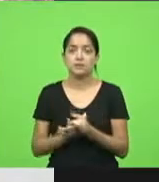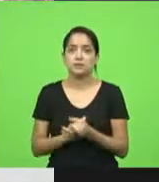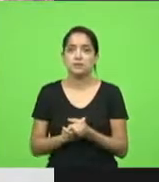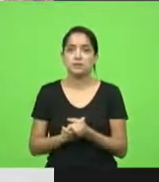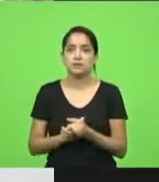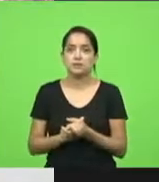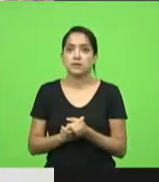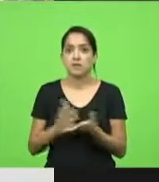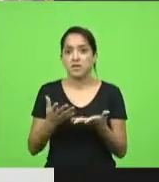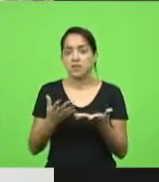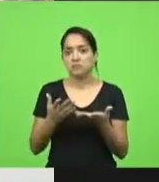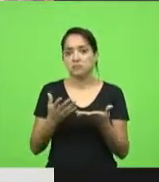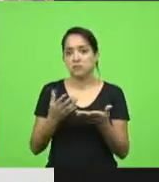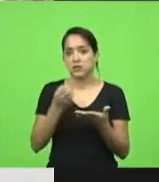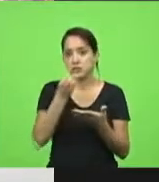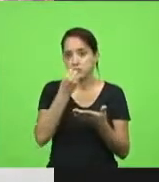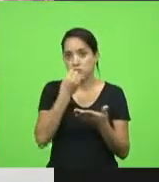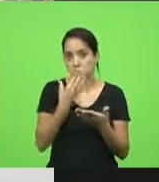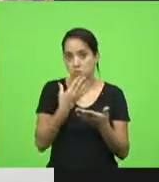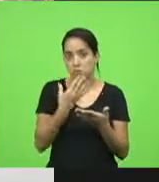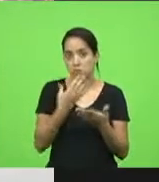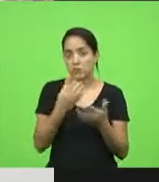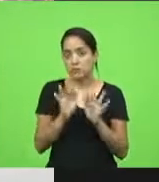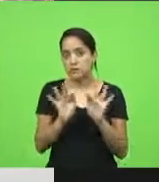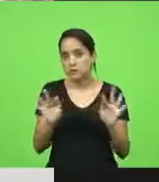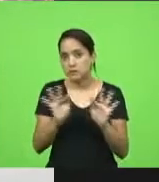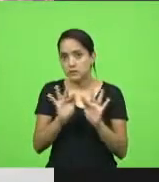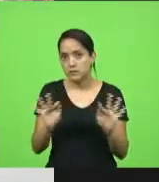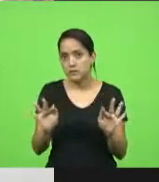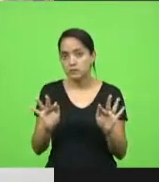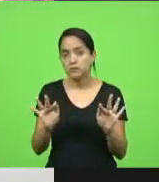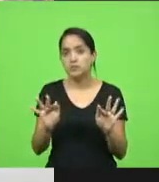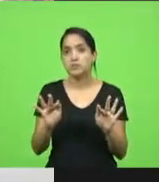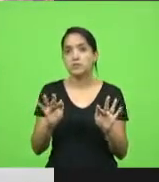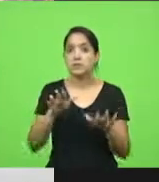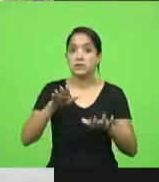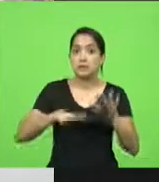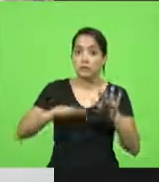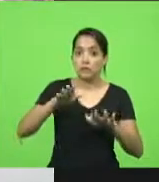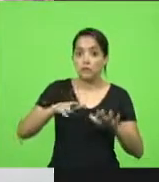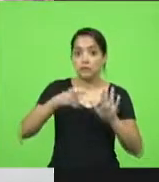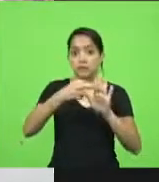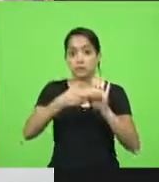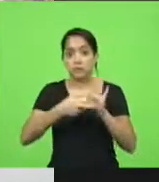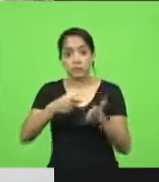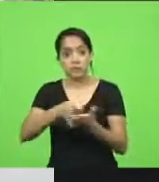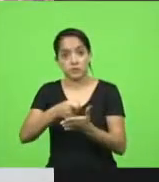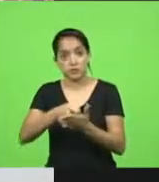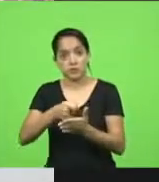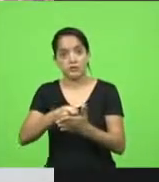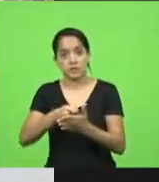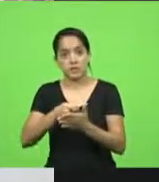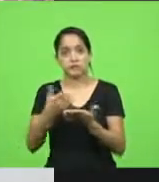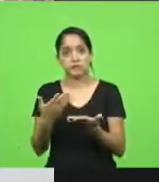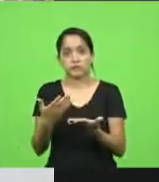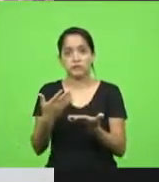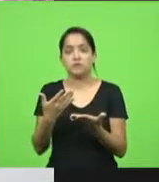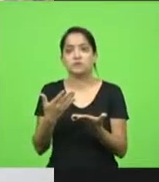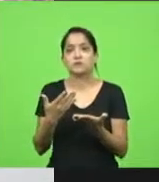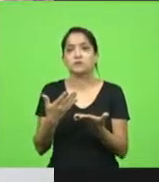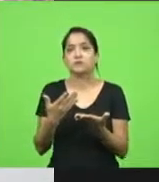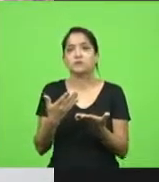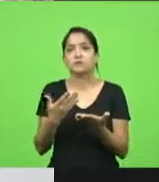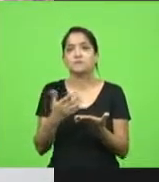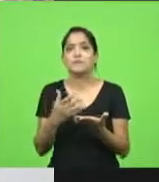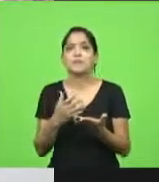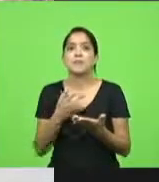decreto do governador. Eu julgo que seria prudente talvez algumas medidas mais enérgicas, sobretudo quanto ao funcionamento noturno